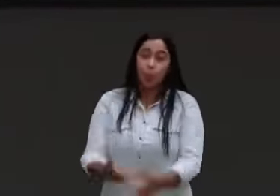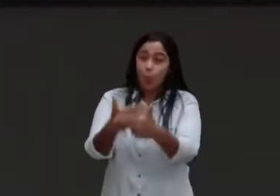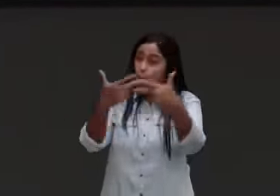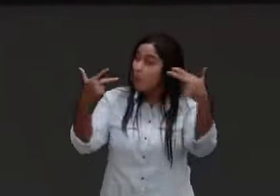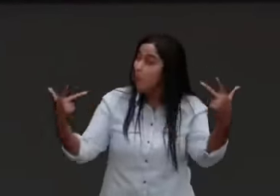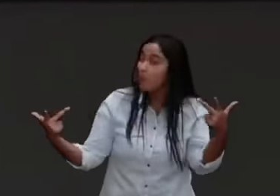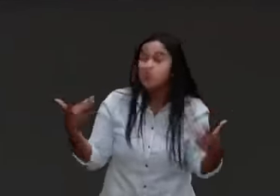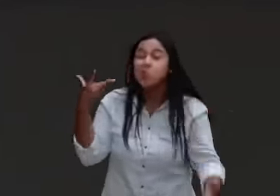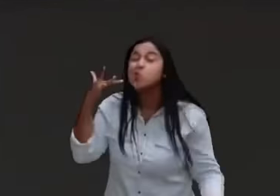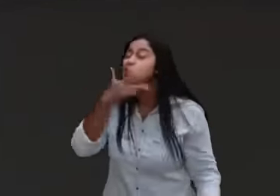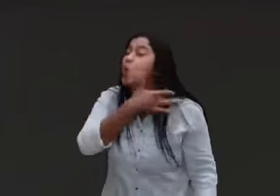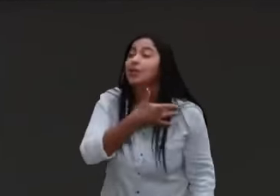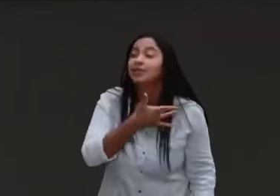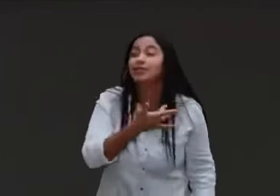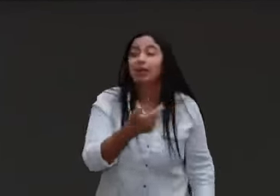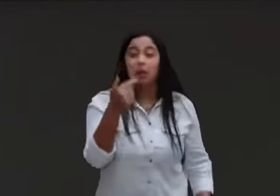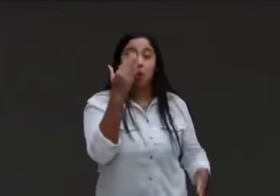cesta,